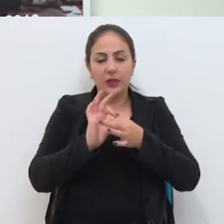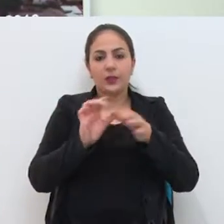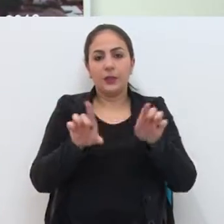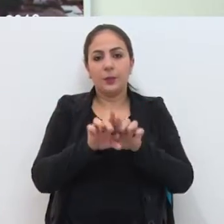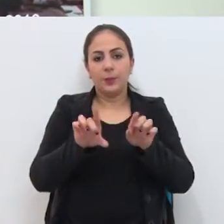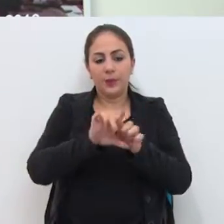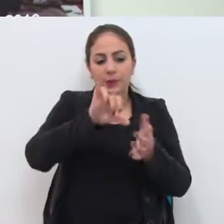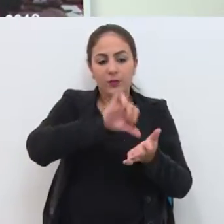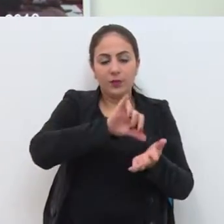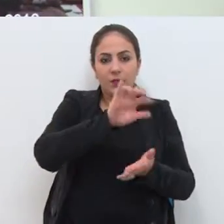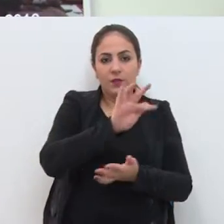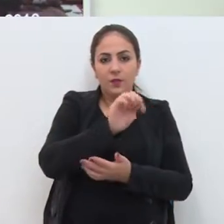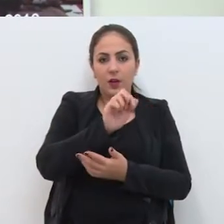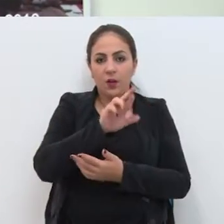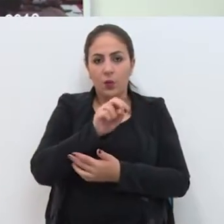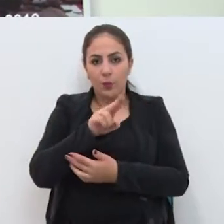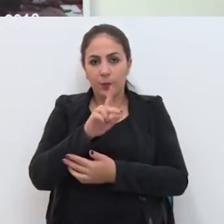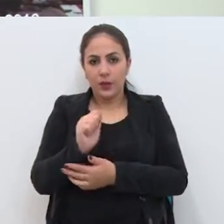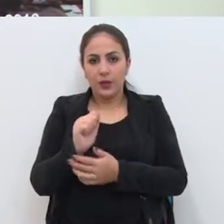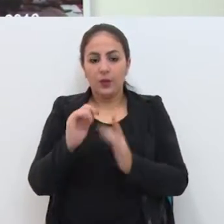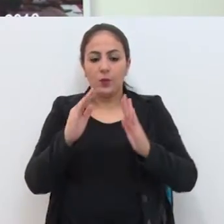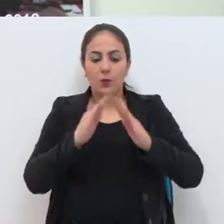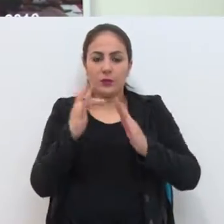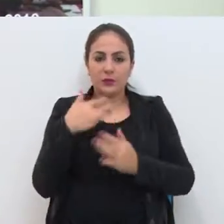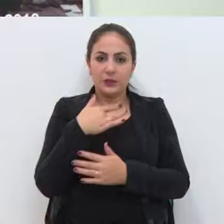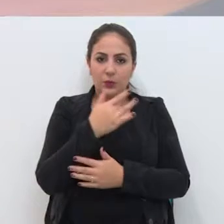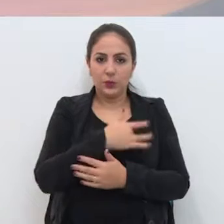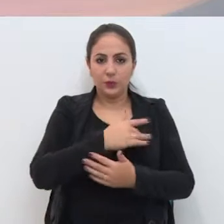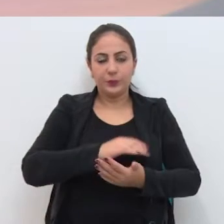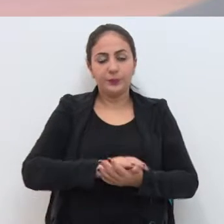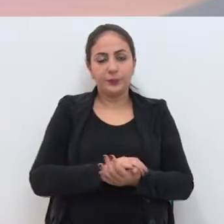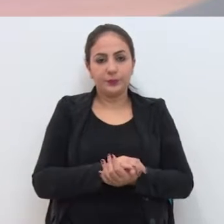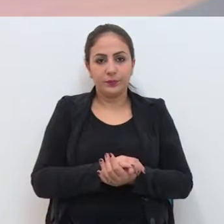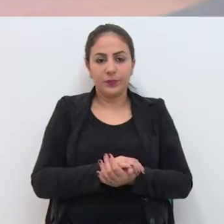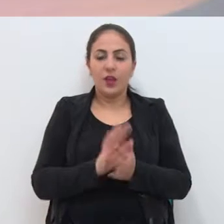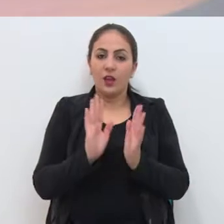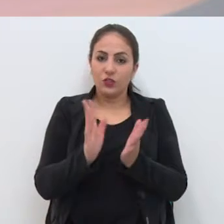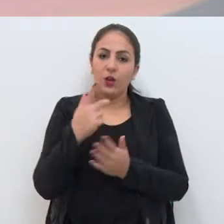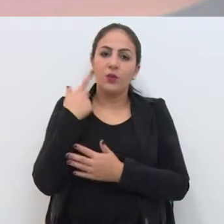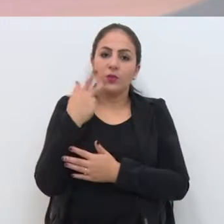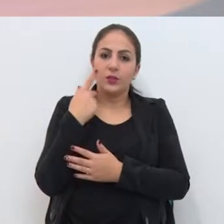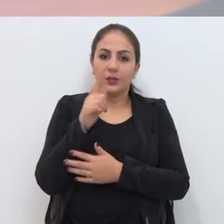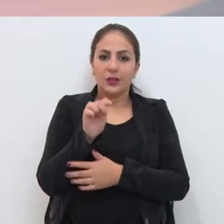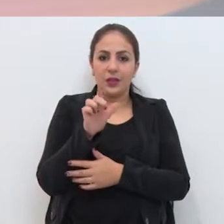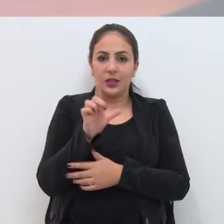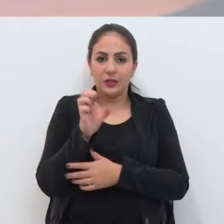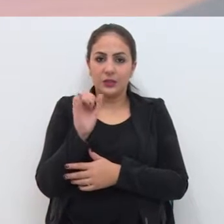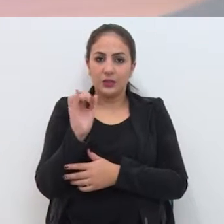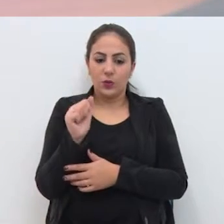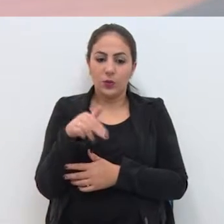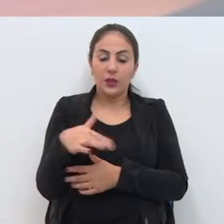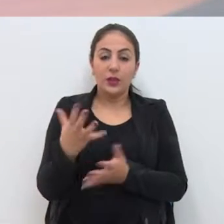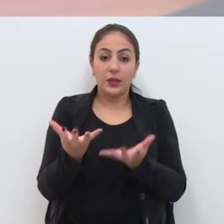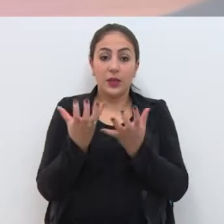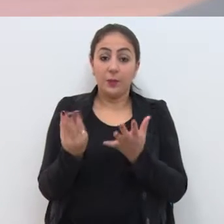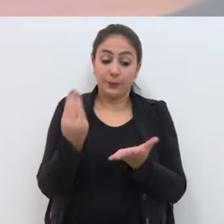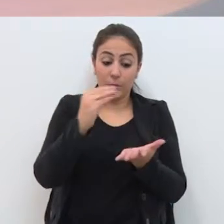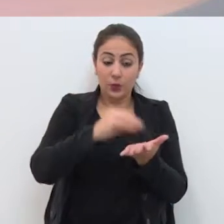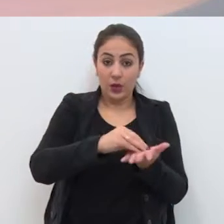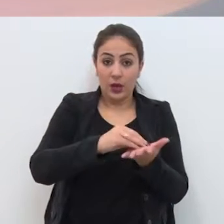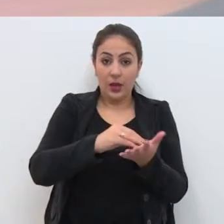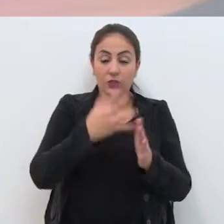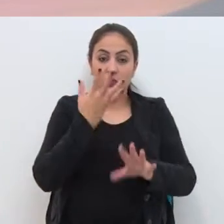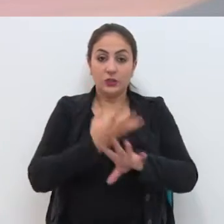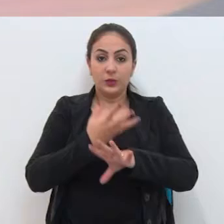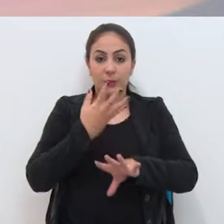Farroupilha O Coronel Massô com o nosso posto de saúde do bairro São José Já o vereador Gleison Consalter Quer incluir a disciplina de